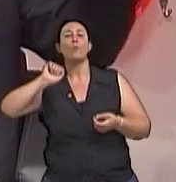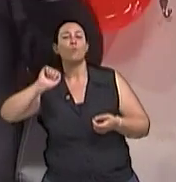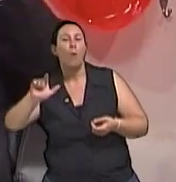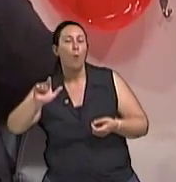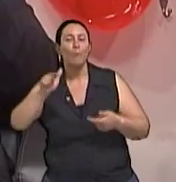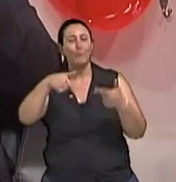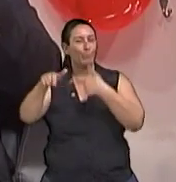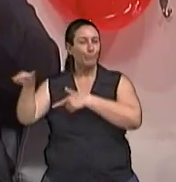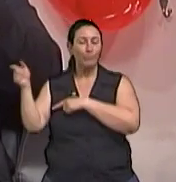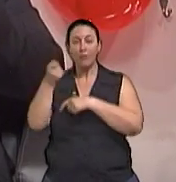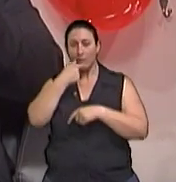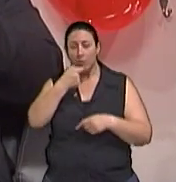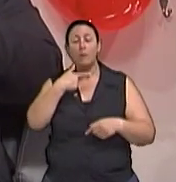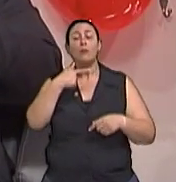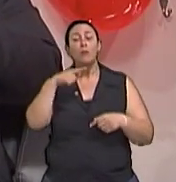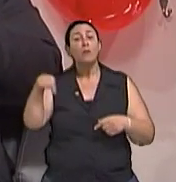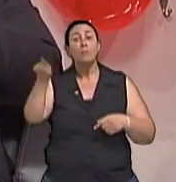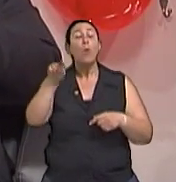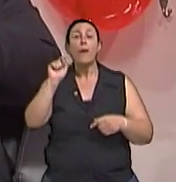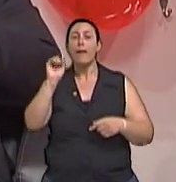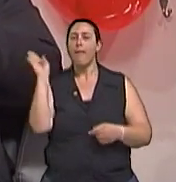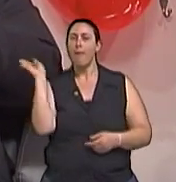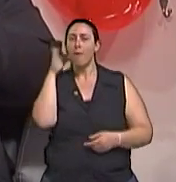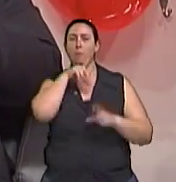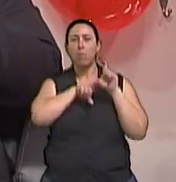eles causam rápida dependência.